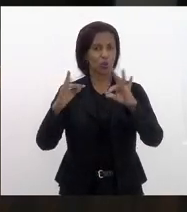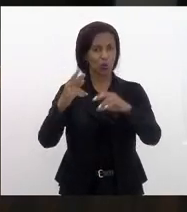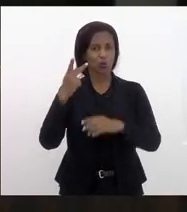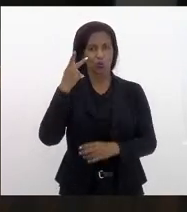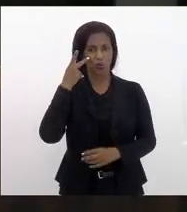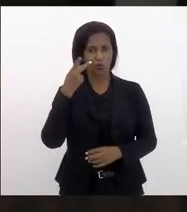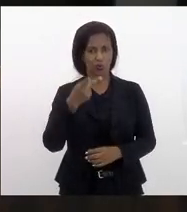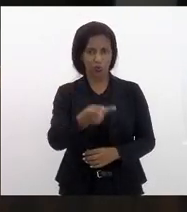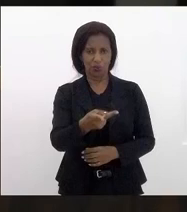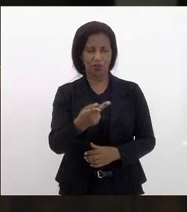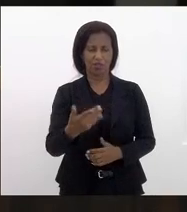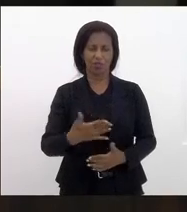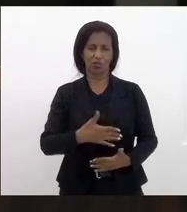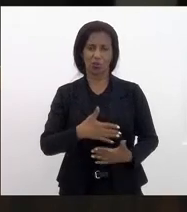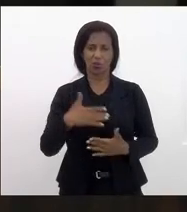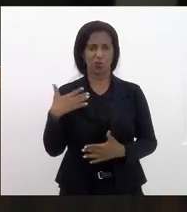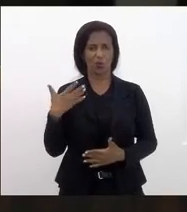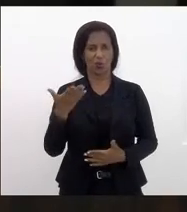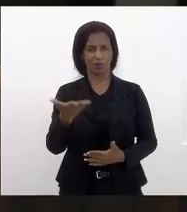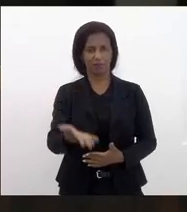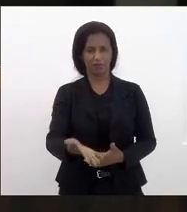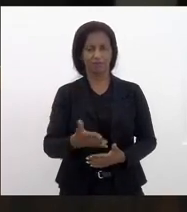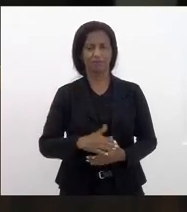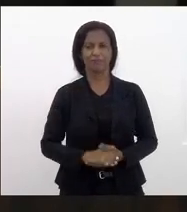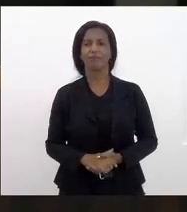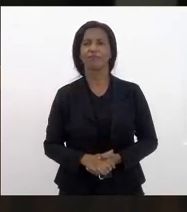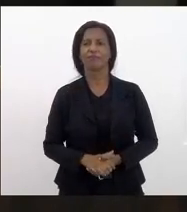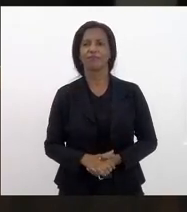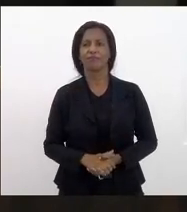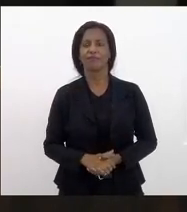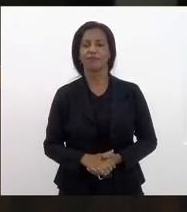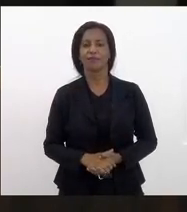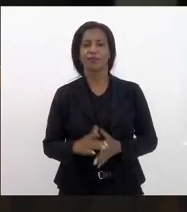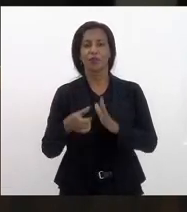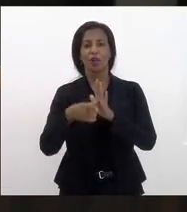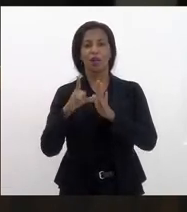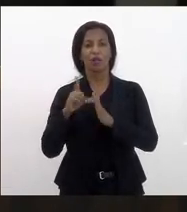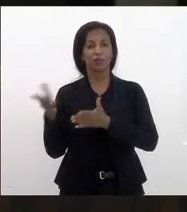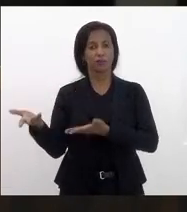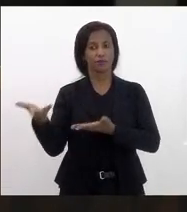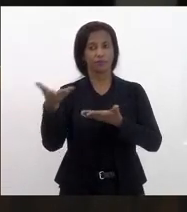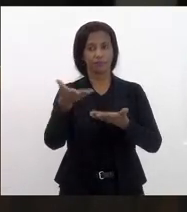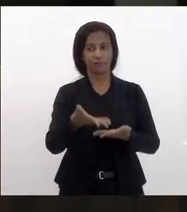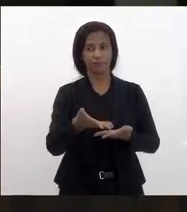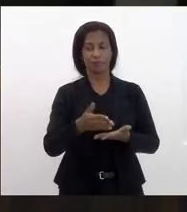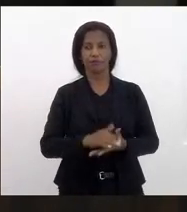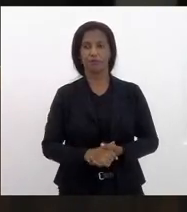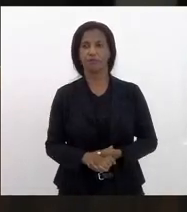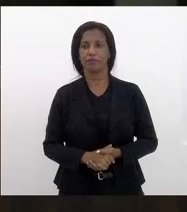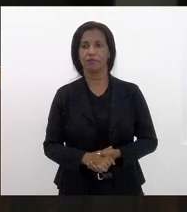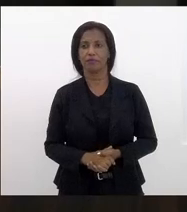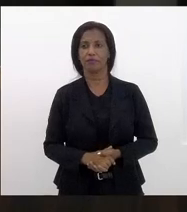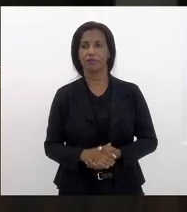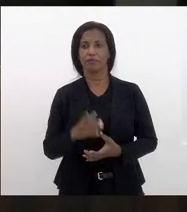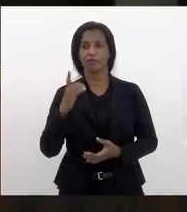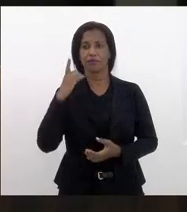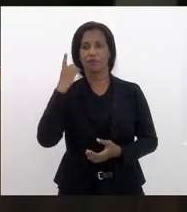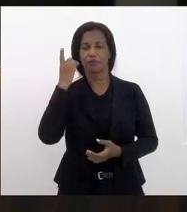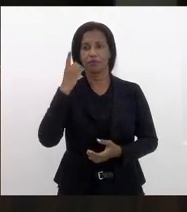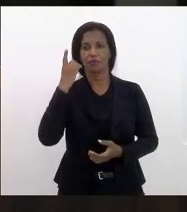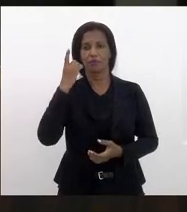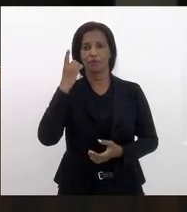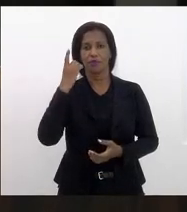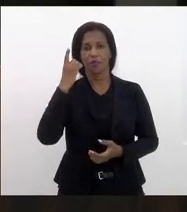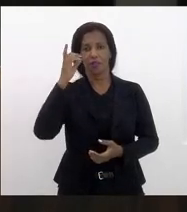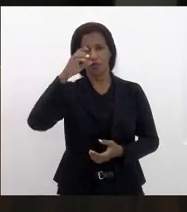visitantes que nos honram nessa tarde. Eu só queria, antes de passar, vou passar a presidência para a deputada Tia Ju,